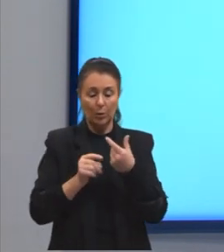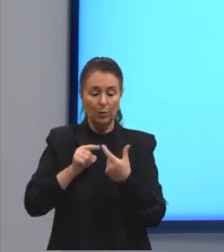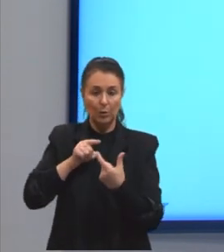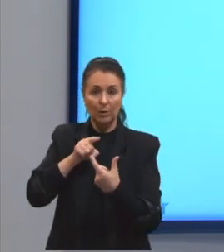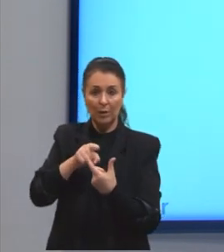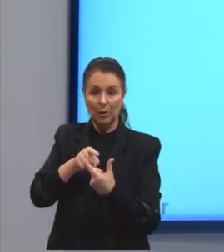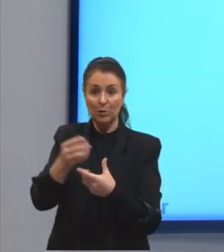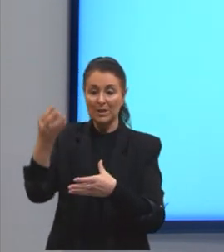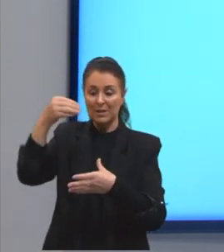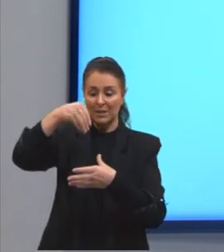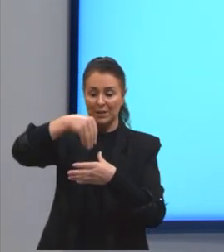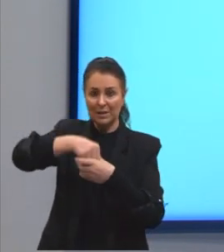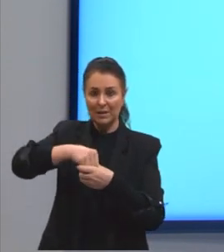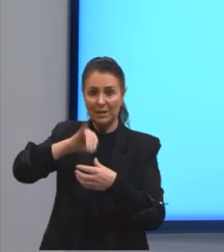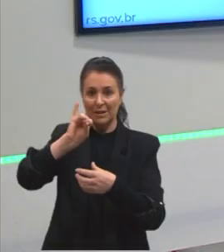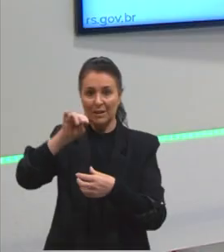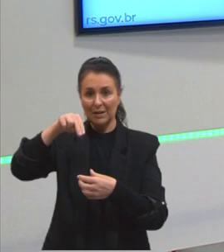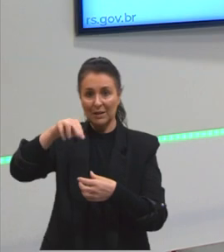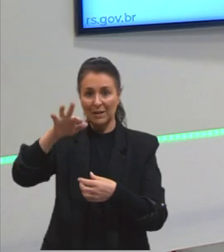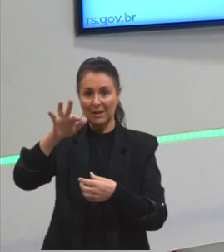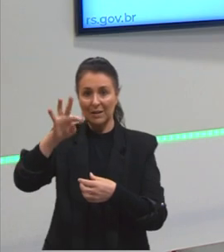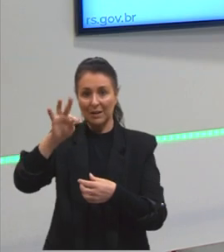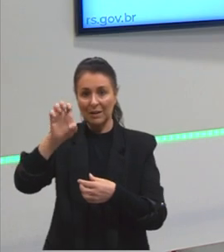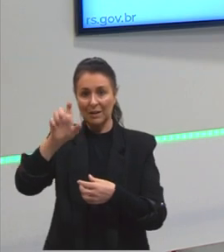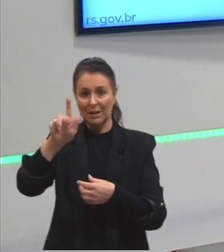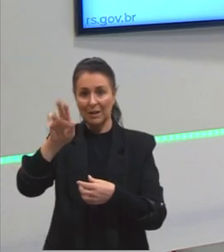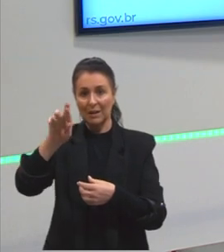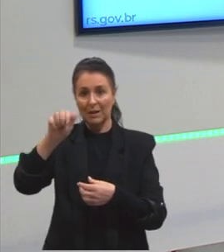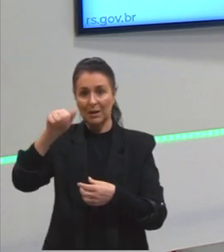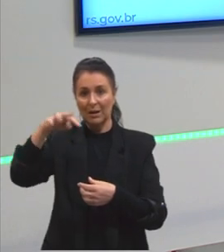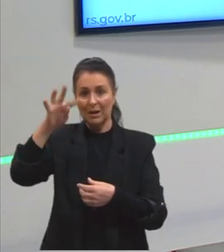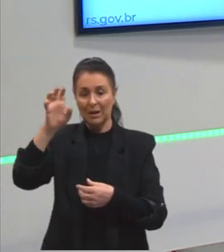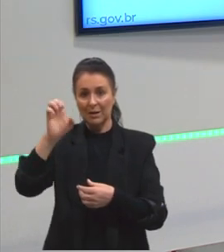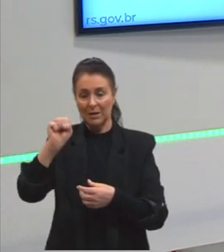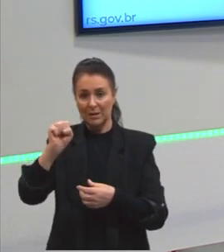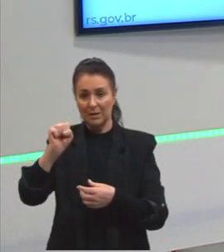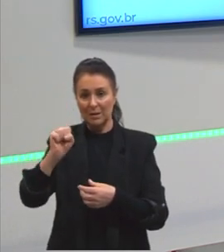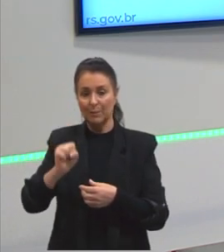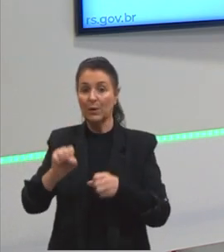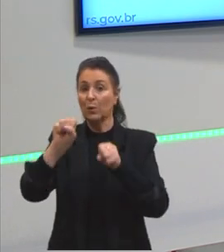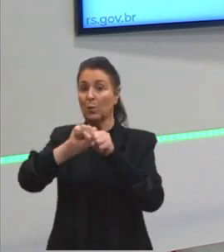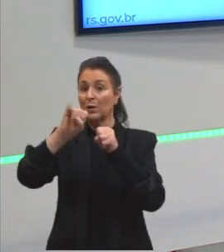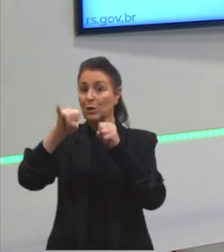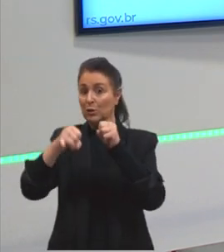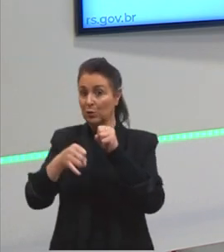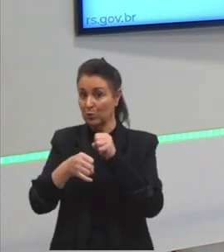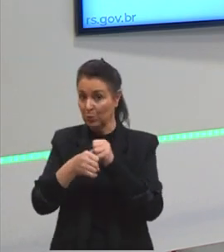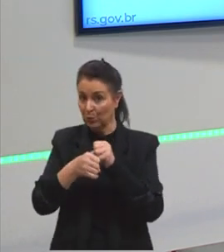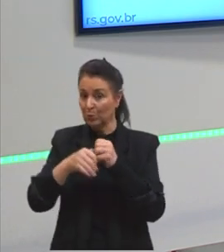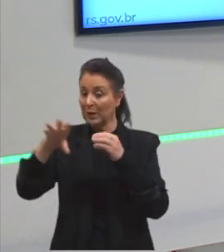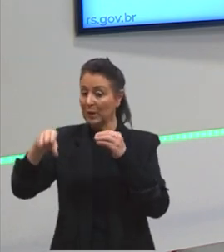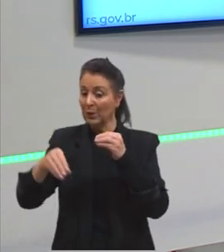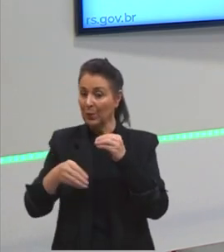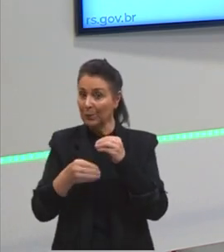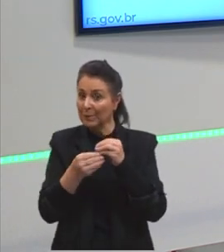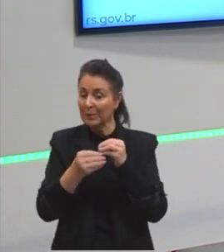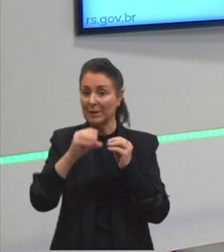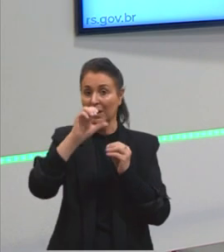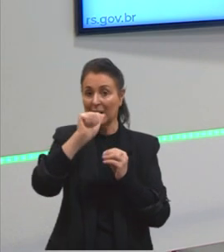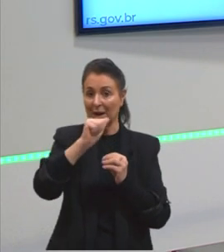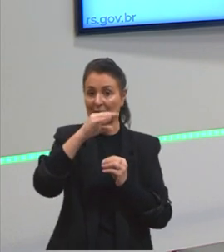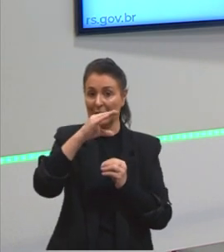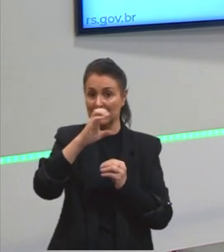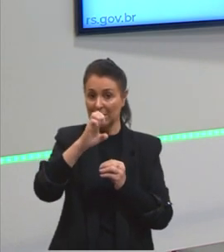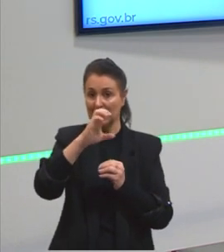integrantes, enquanto os nossos adjuntos são termos acessórios. Por que isso é importante?